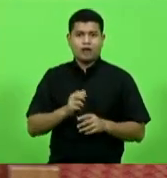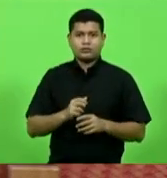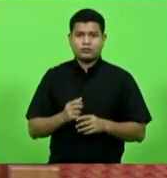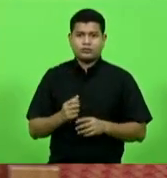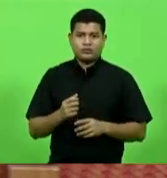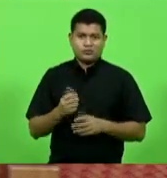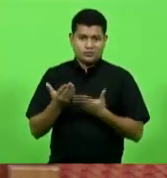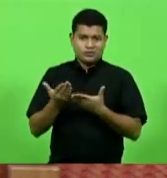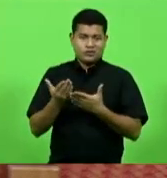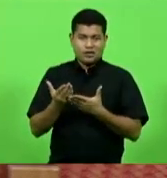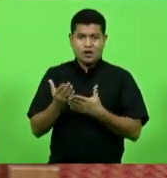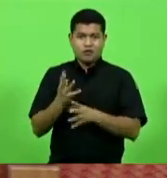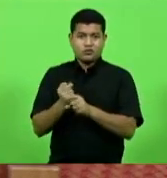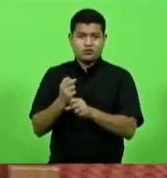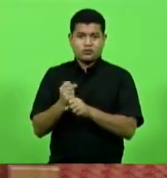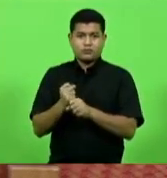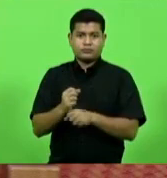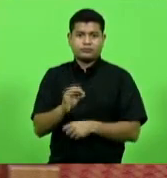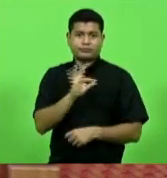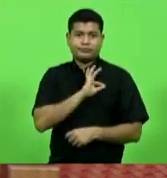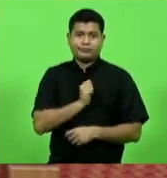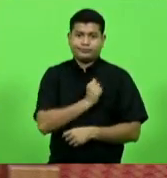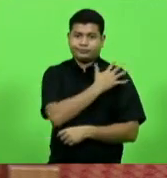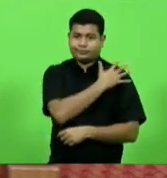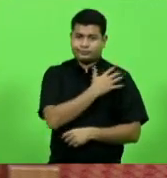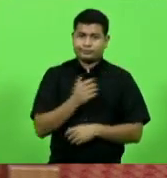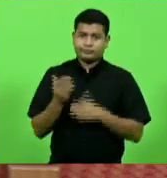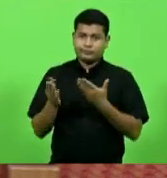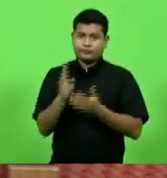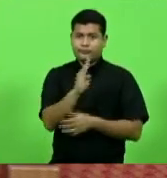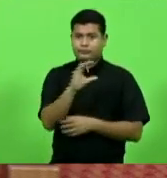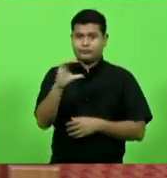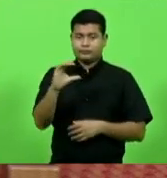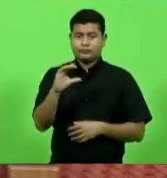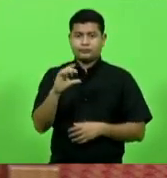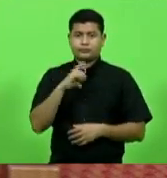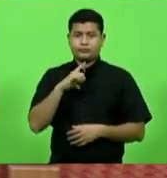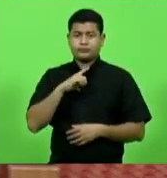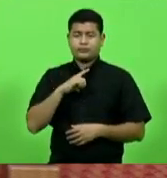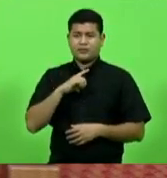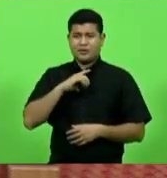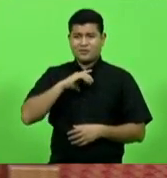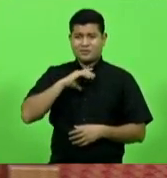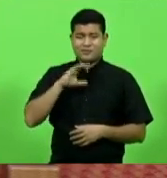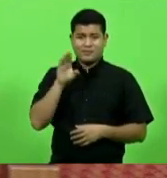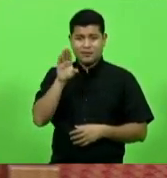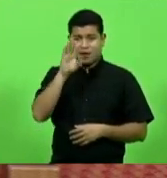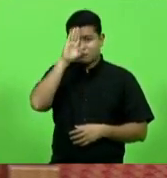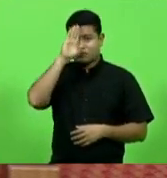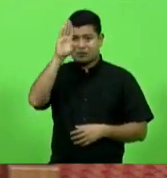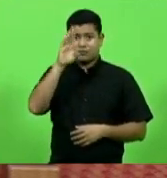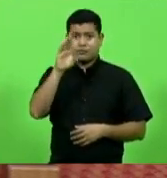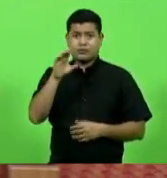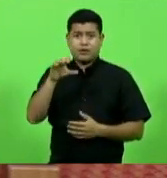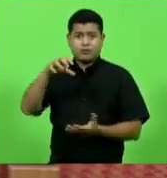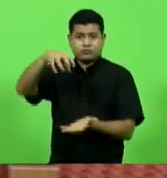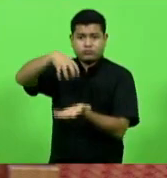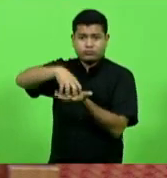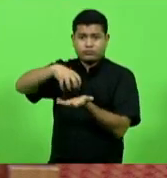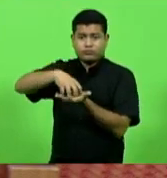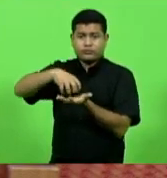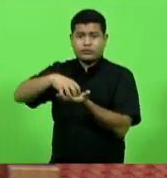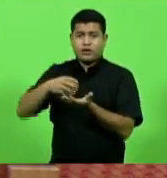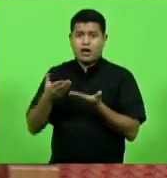policiais militares Balneário Camboriú compõe o principal polo indutor de